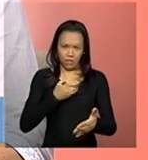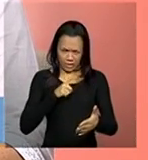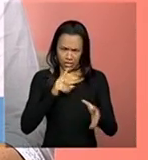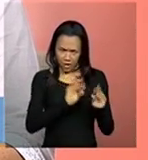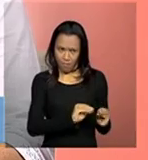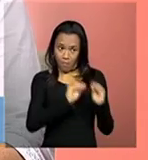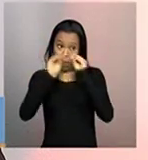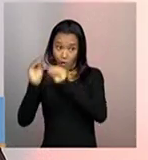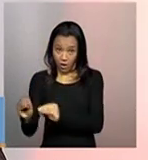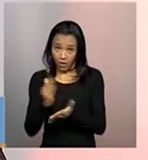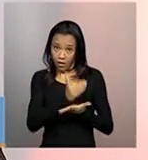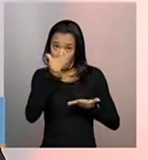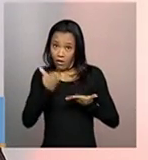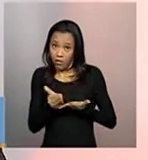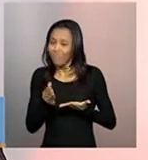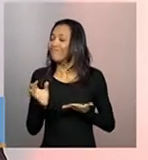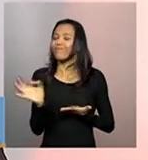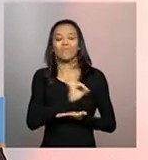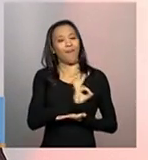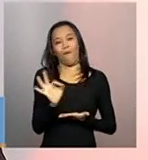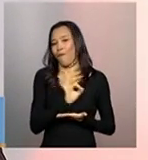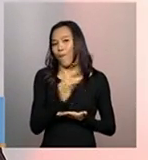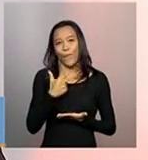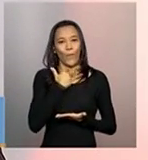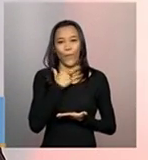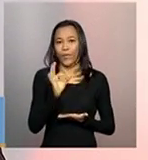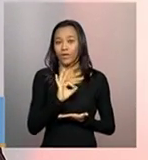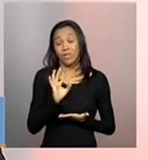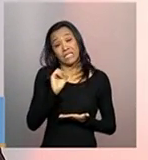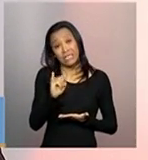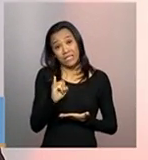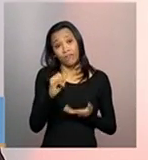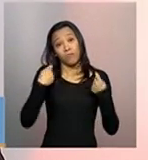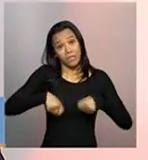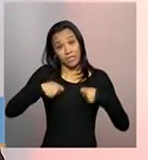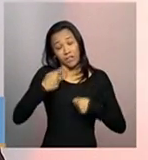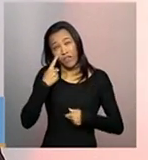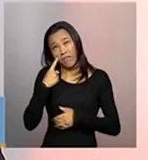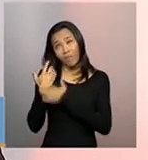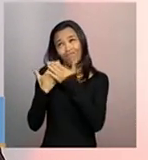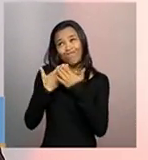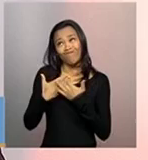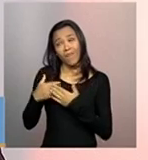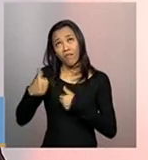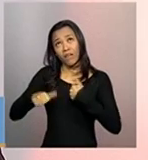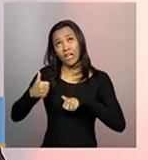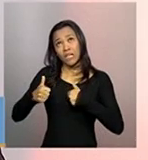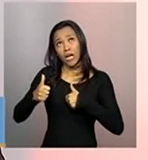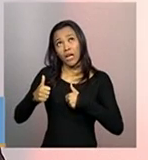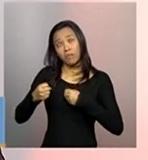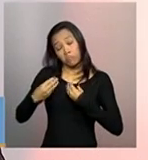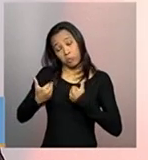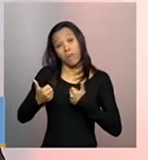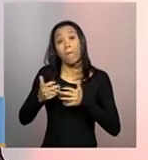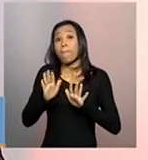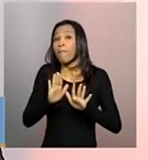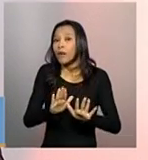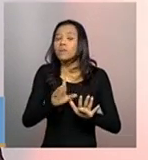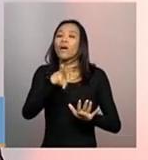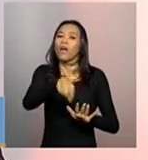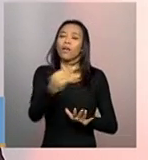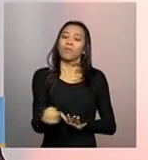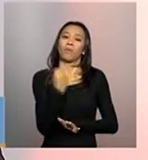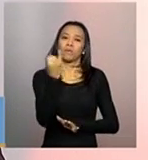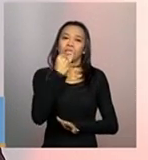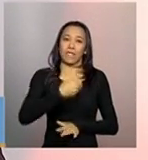prazo? Olha, até o momento não há previsão. Se for necessário, nós vamos estudar essa possibilidade. No entanto, é muito importante